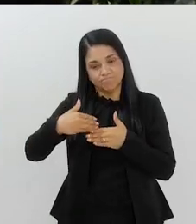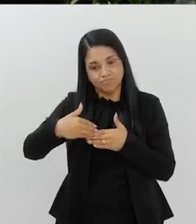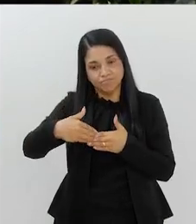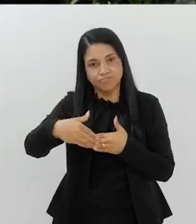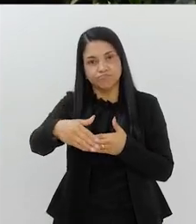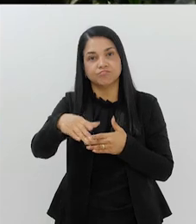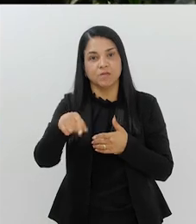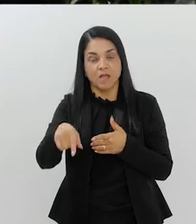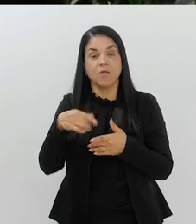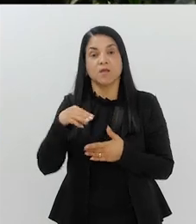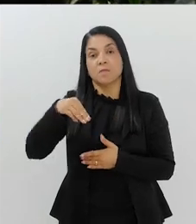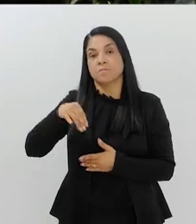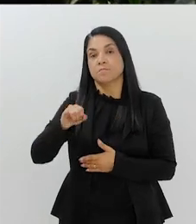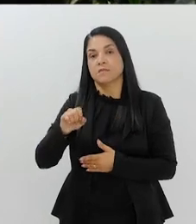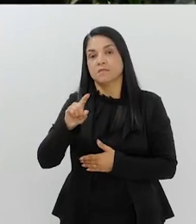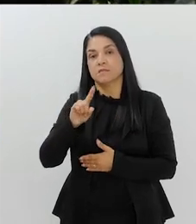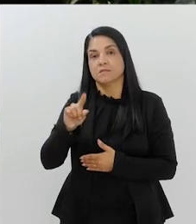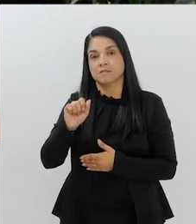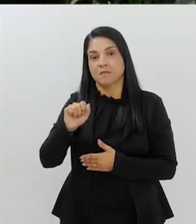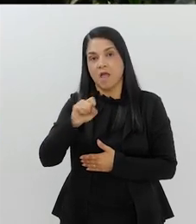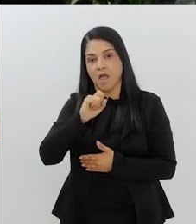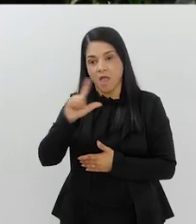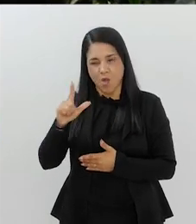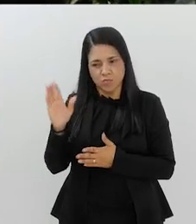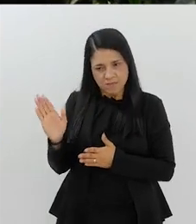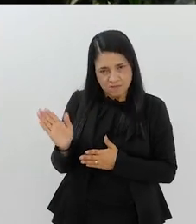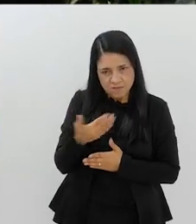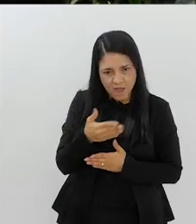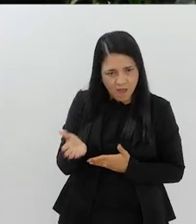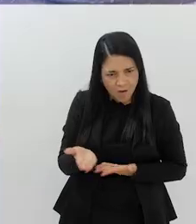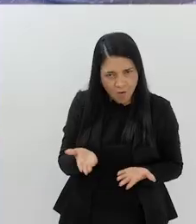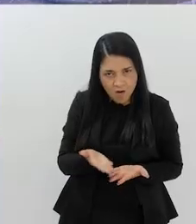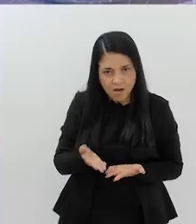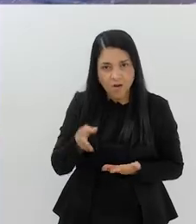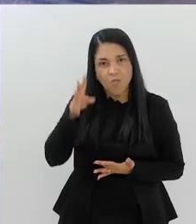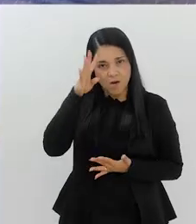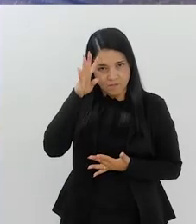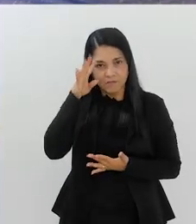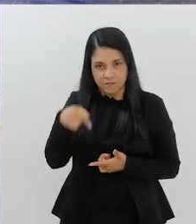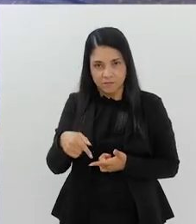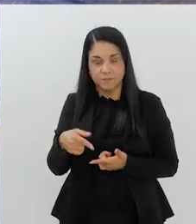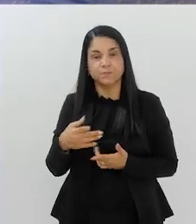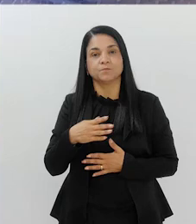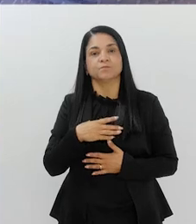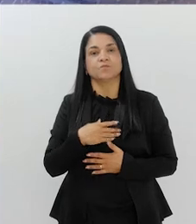vai. Tanto que o Misael agora, ele sai, né? Sai agora, quarta-feira. Quarta-feira.